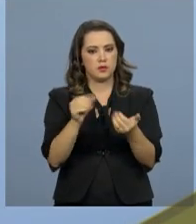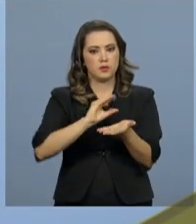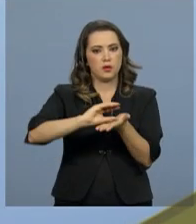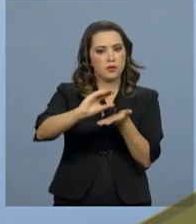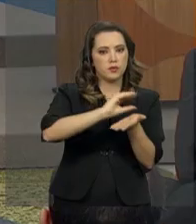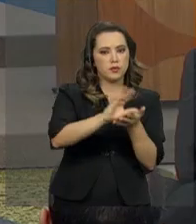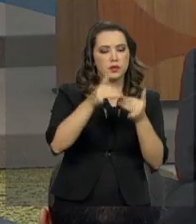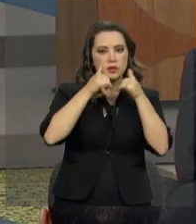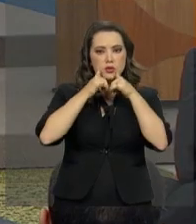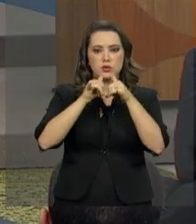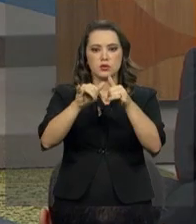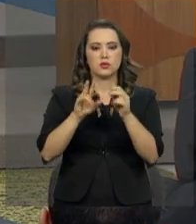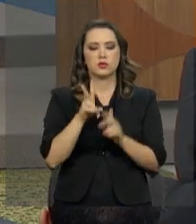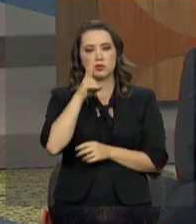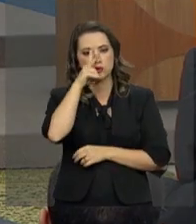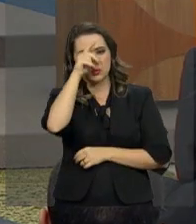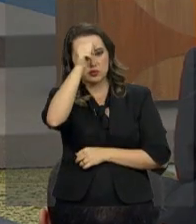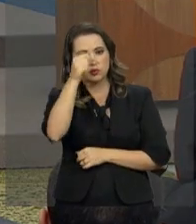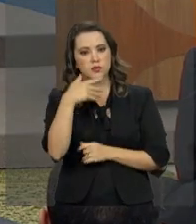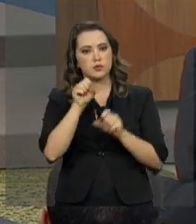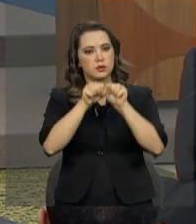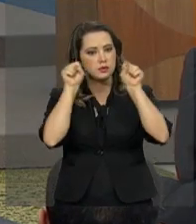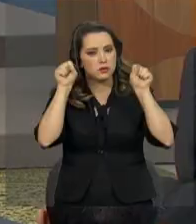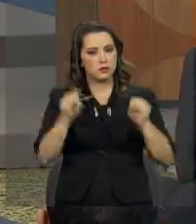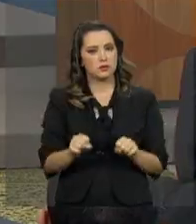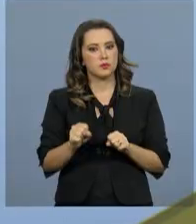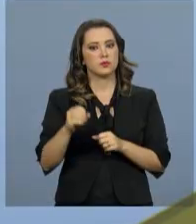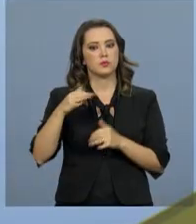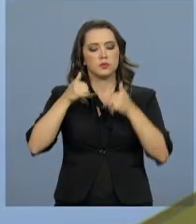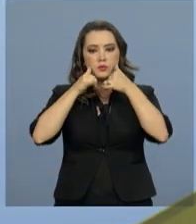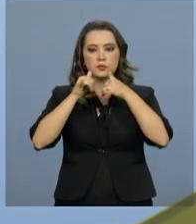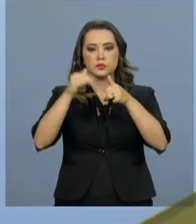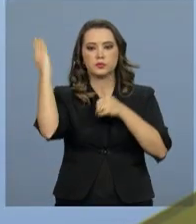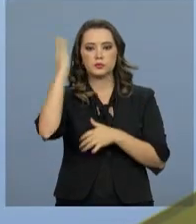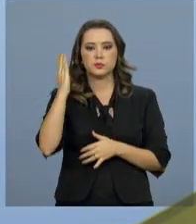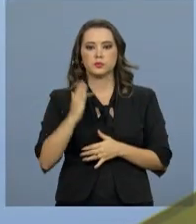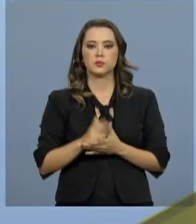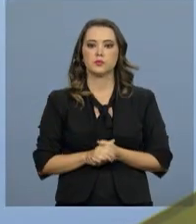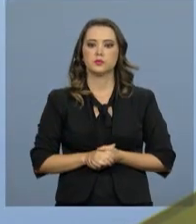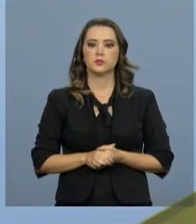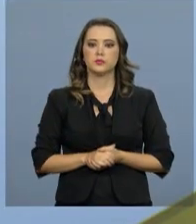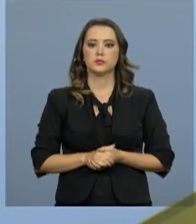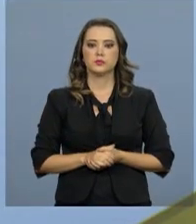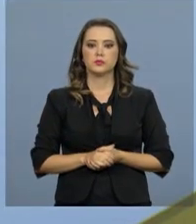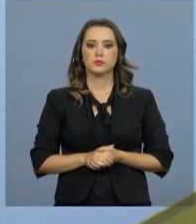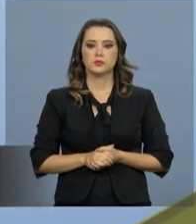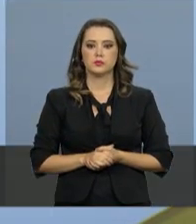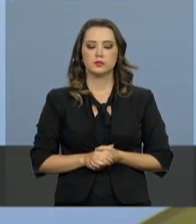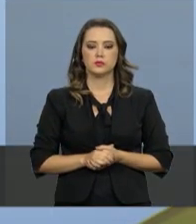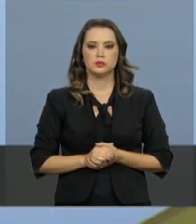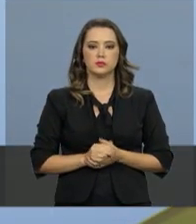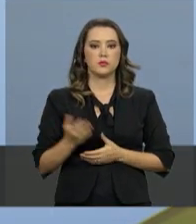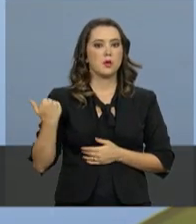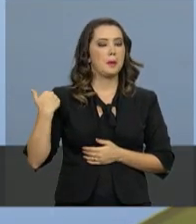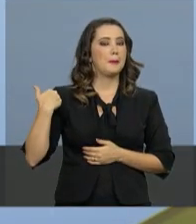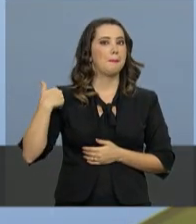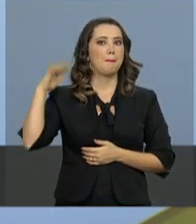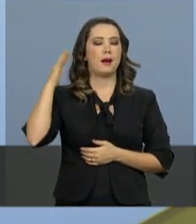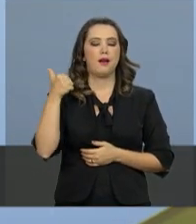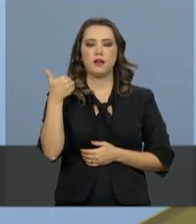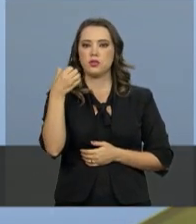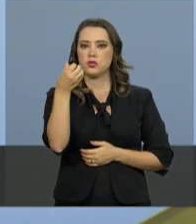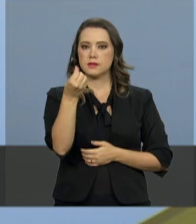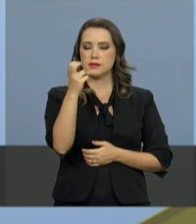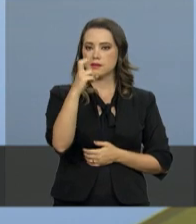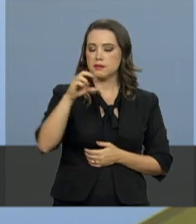de energia e fortalecer o sistema elétrico nacional. Mais de 165 milhões